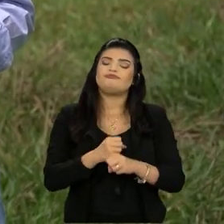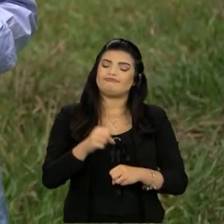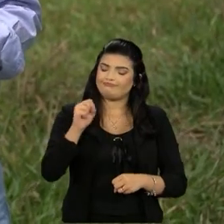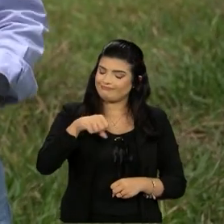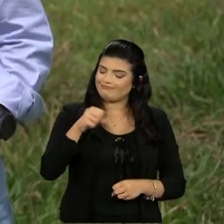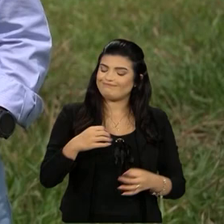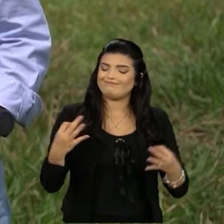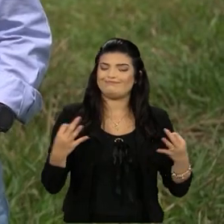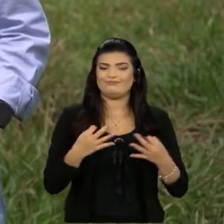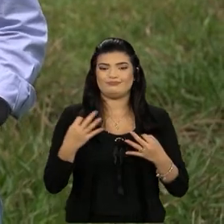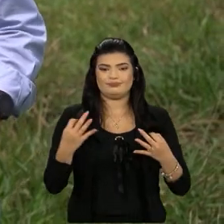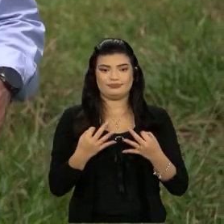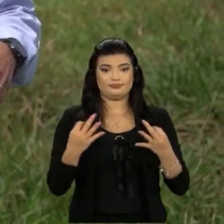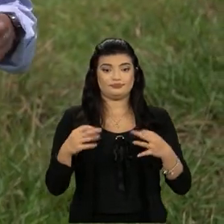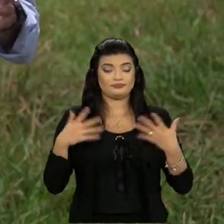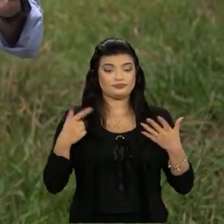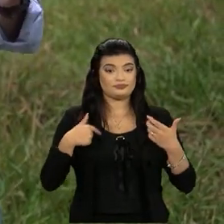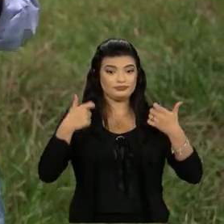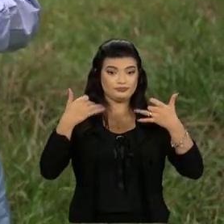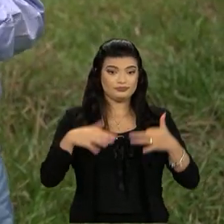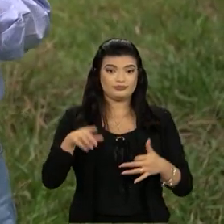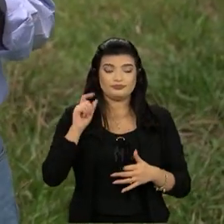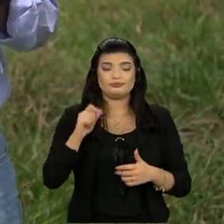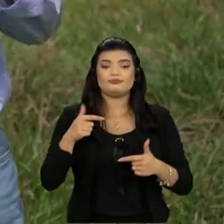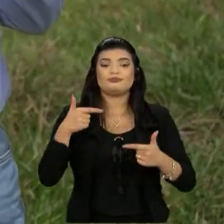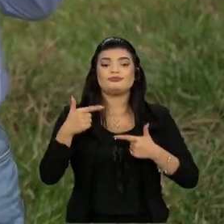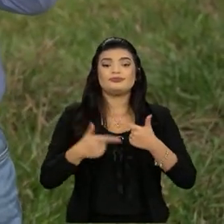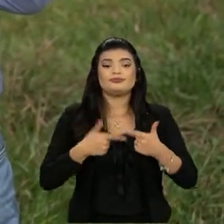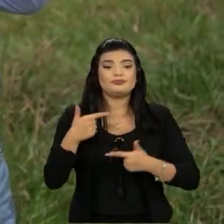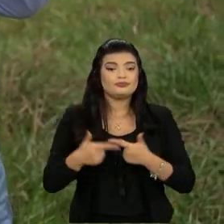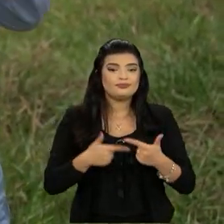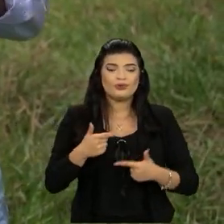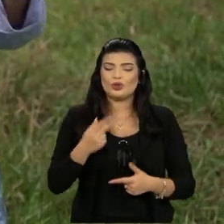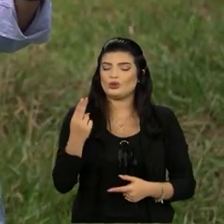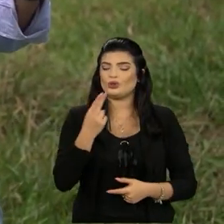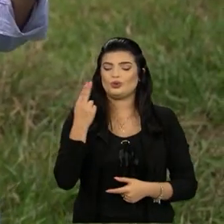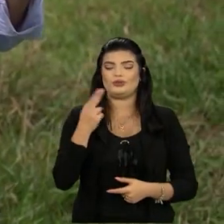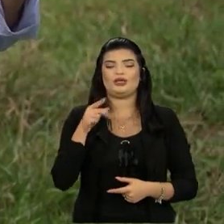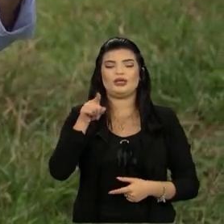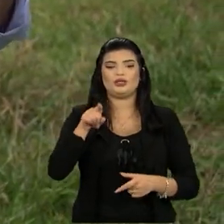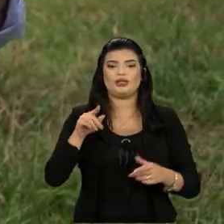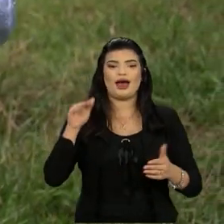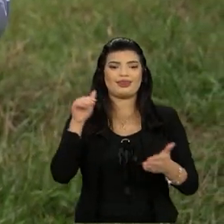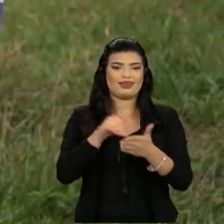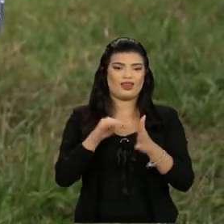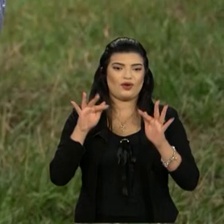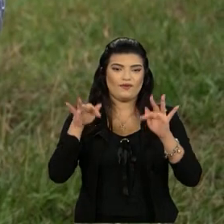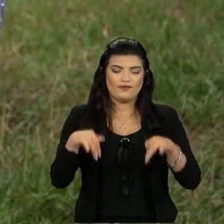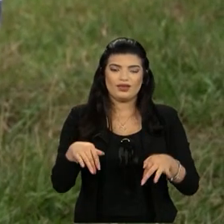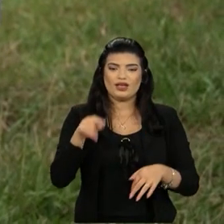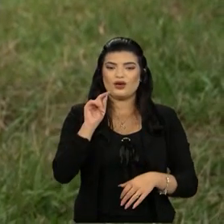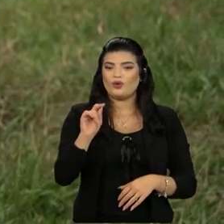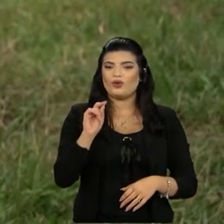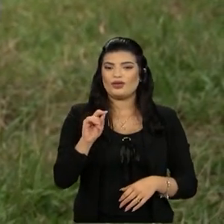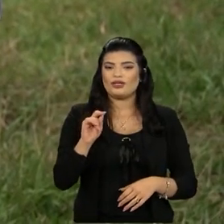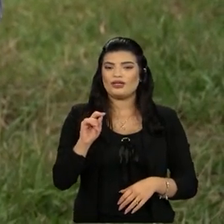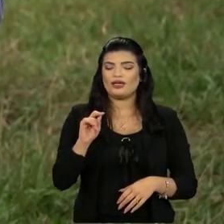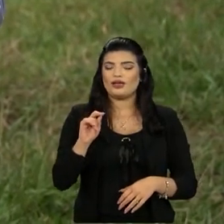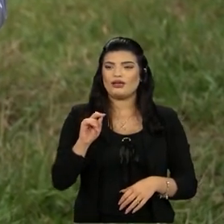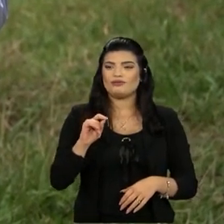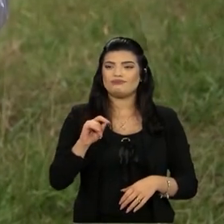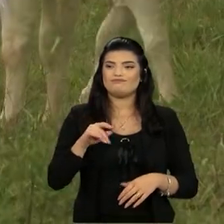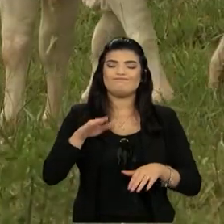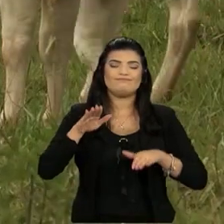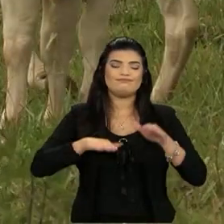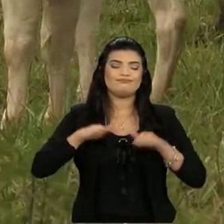perfeito. Eu falo que assim, um trabalho, não adianta ele ter ali no final dele, e alguns não me interpretam, mas não adianta eu ter